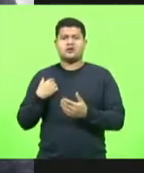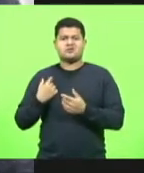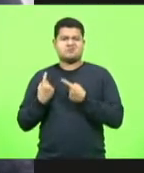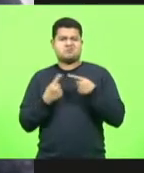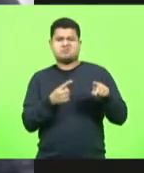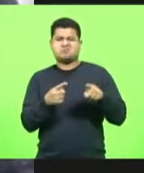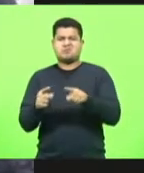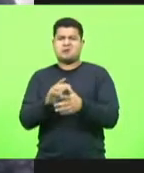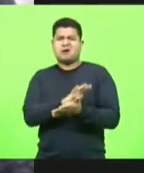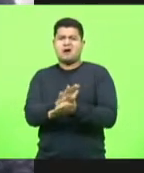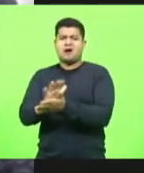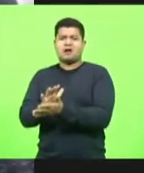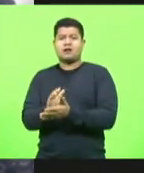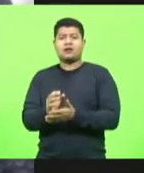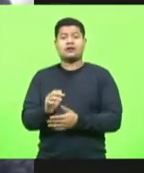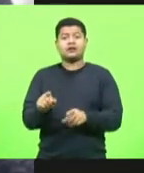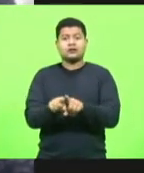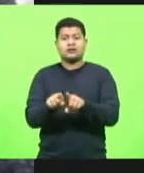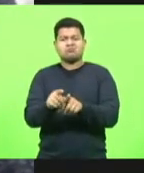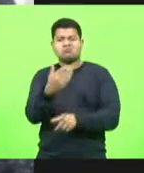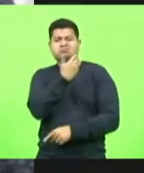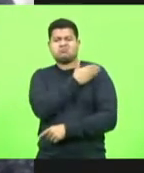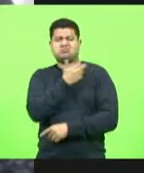a atitude discriminatória